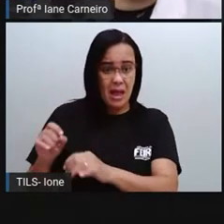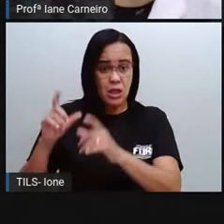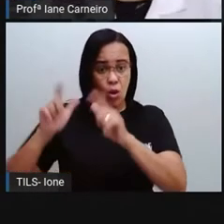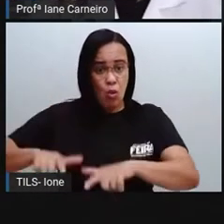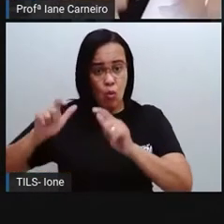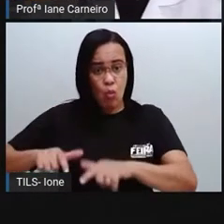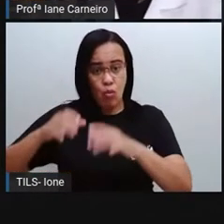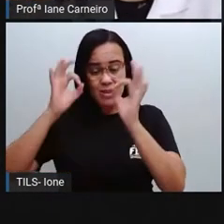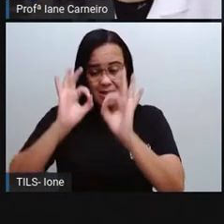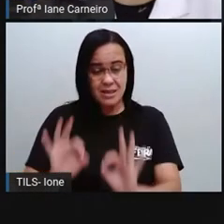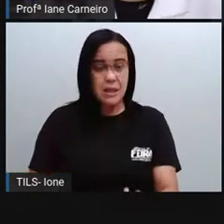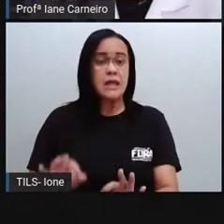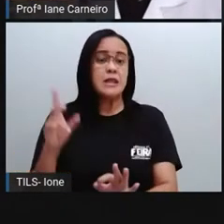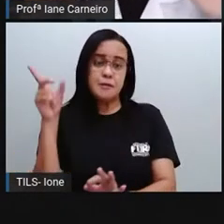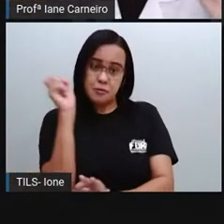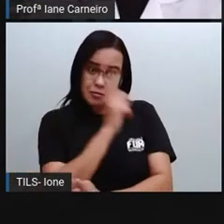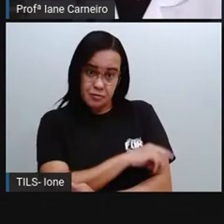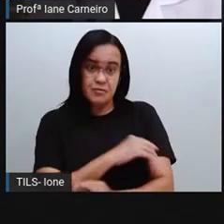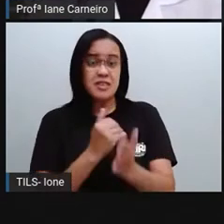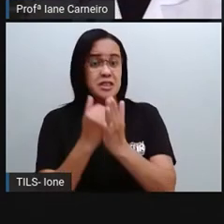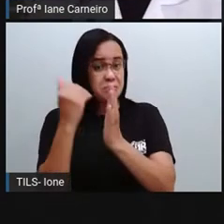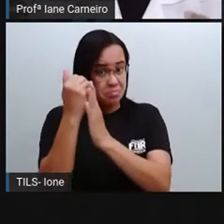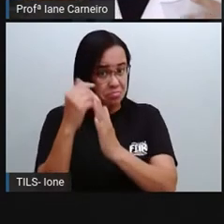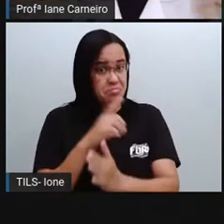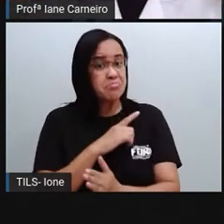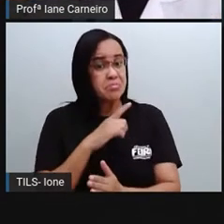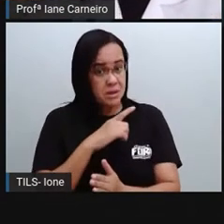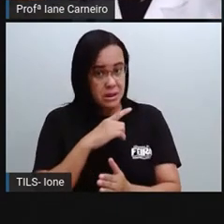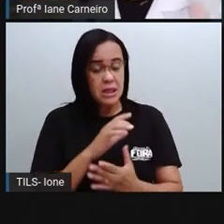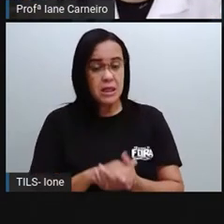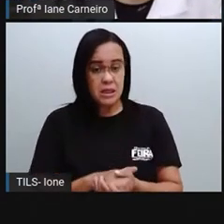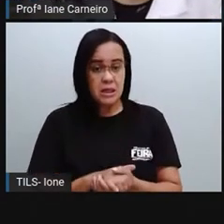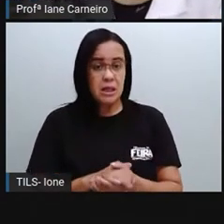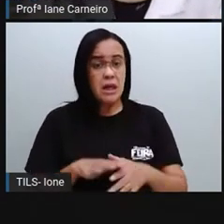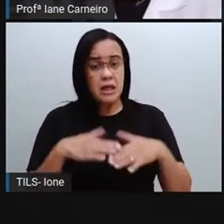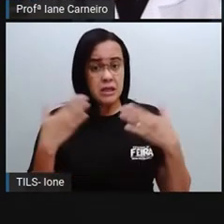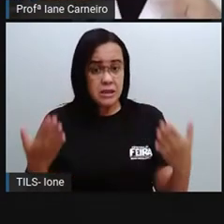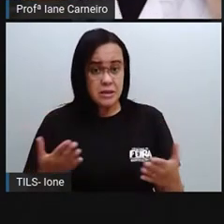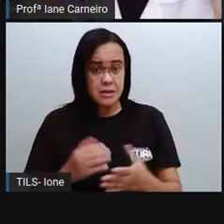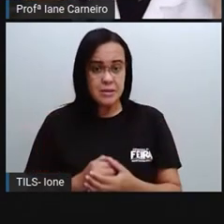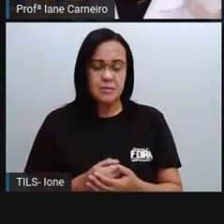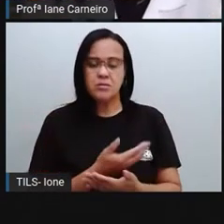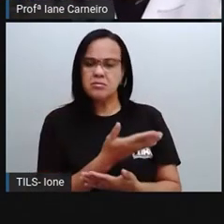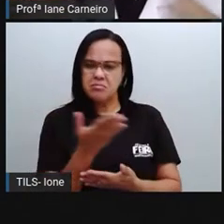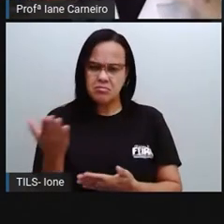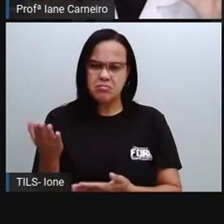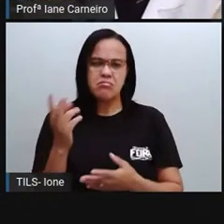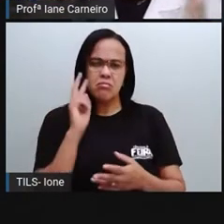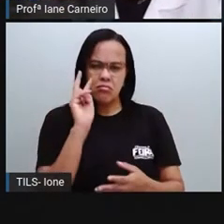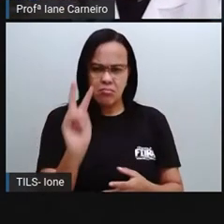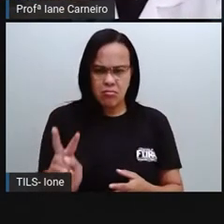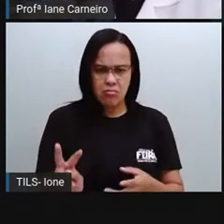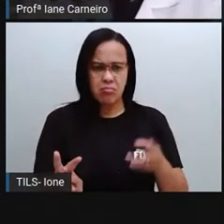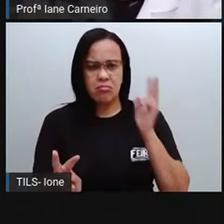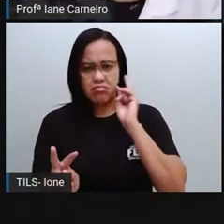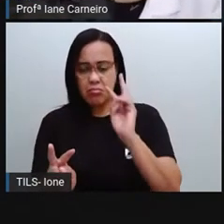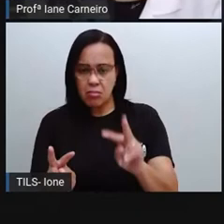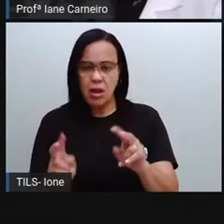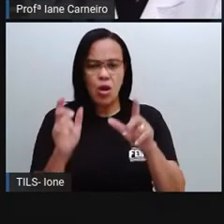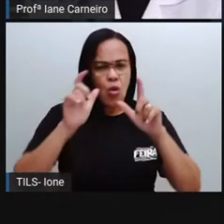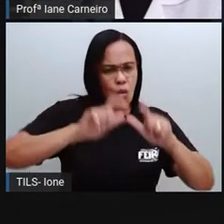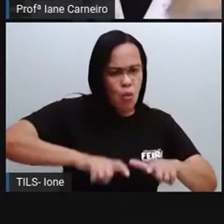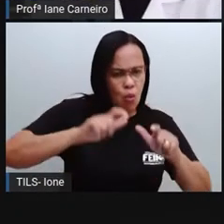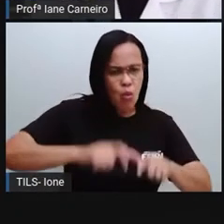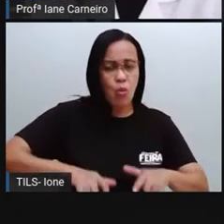lixinho todo, bem bonitinho, a gente vai colocar lá para a coleta seletiva levar, para os catadores